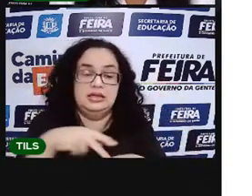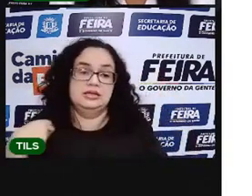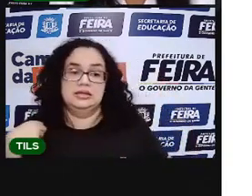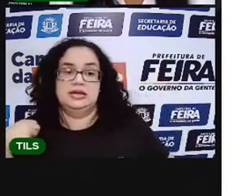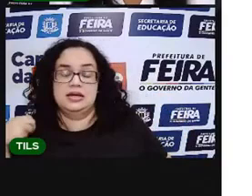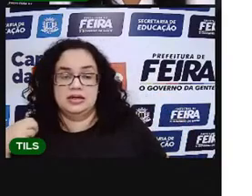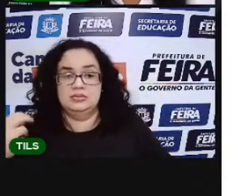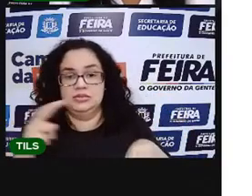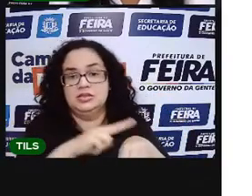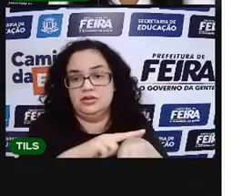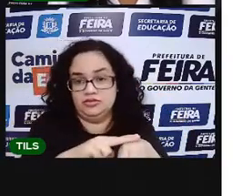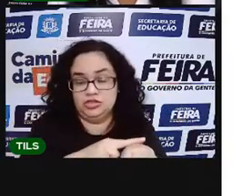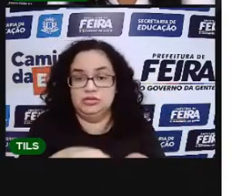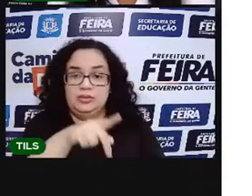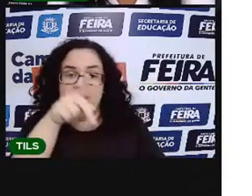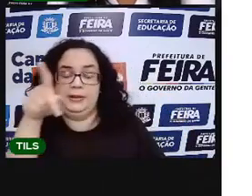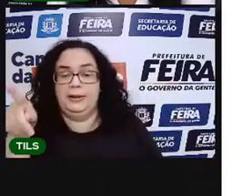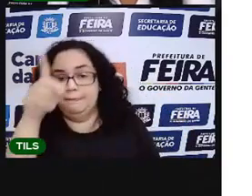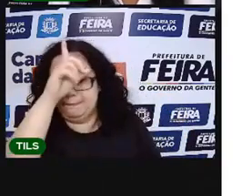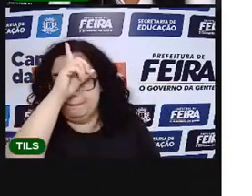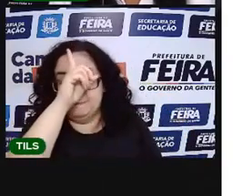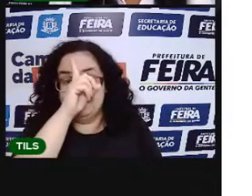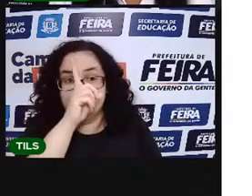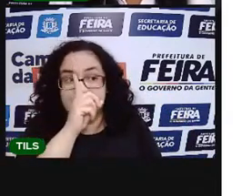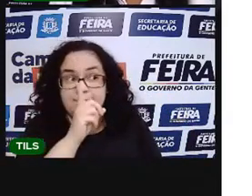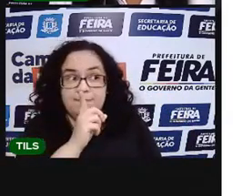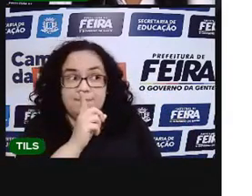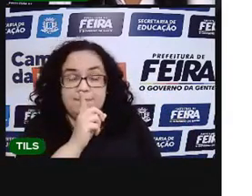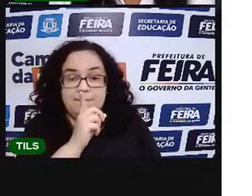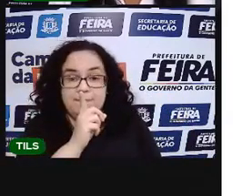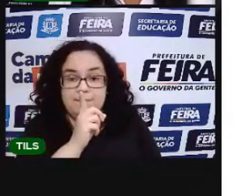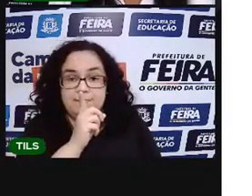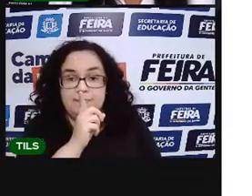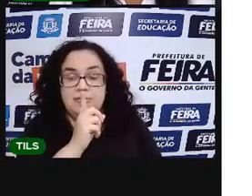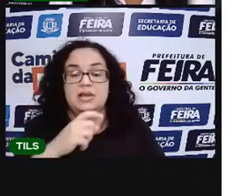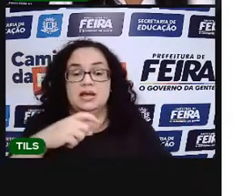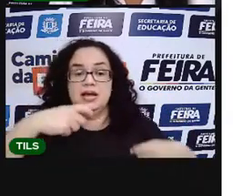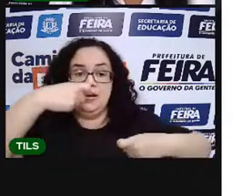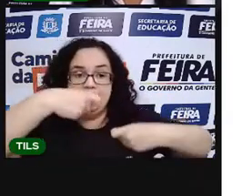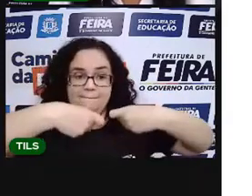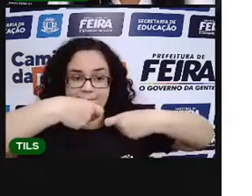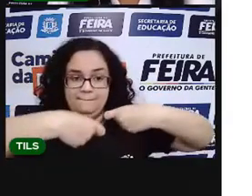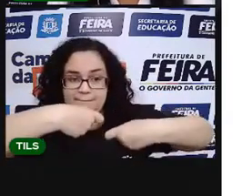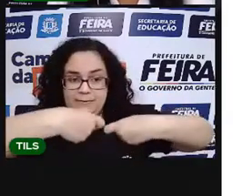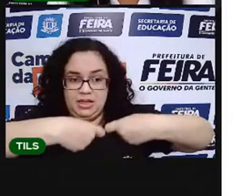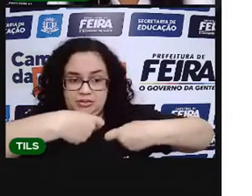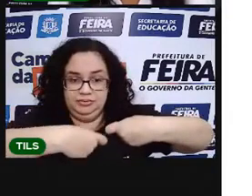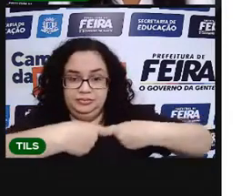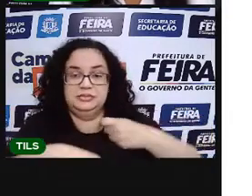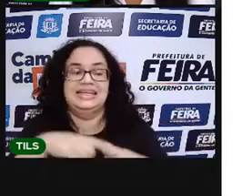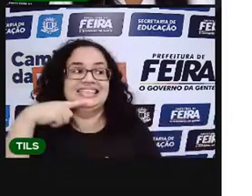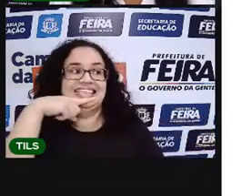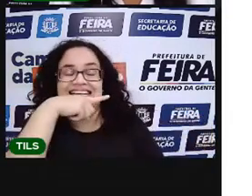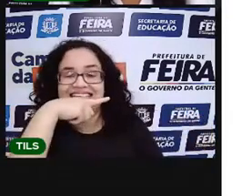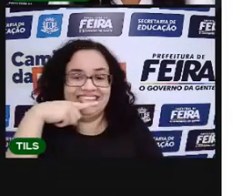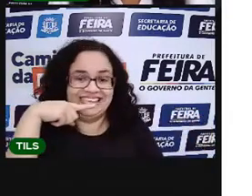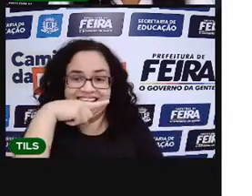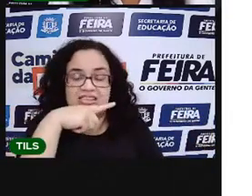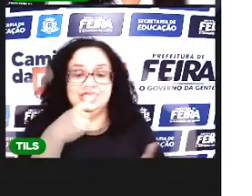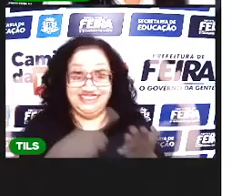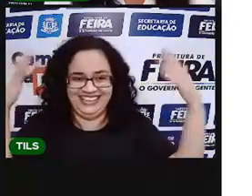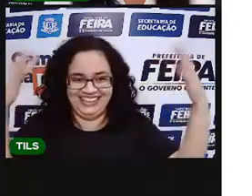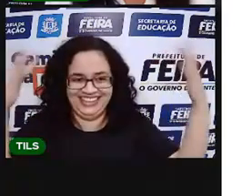verde. Nos objetos amarelos a gente pode colocar a meia, a escova e o